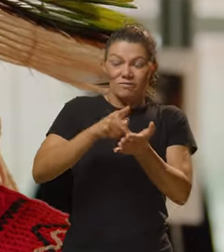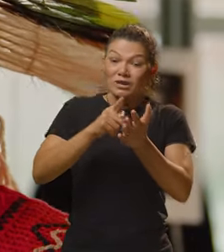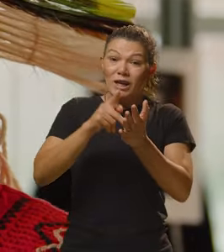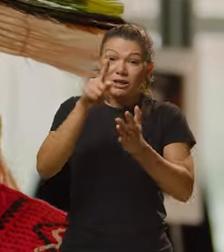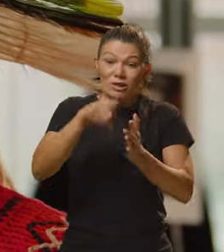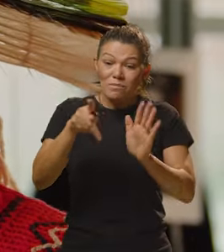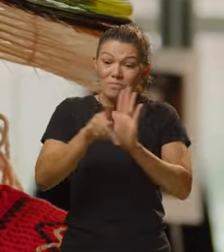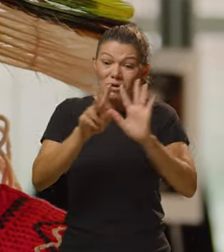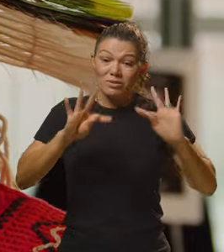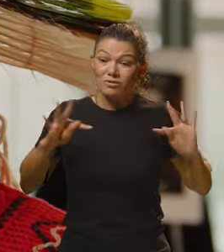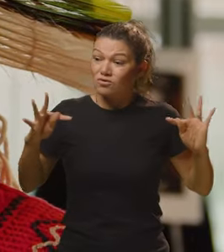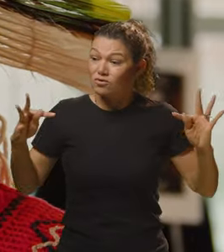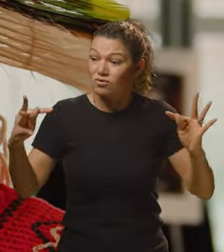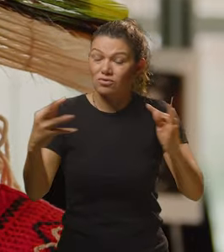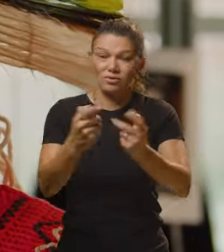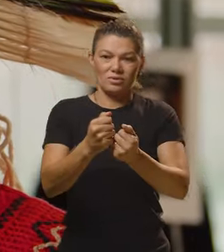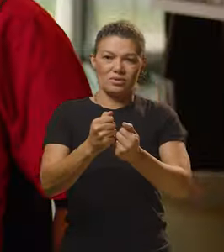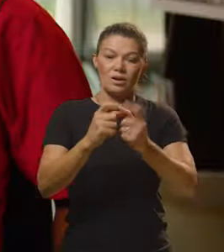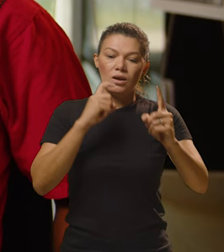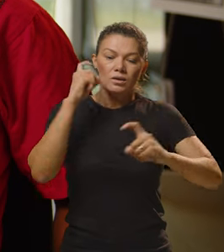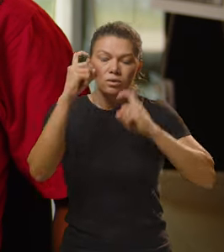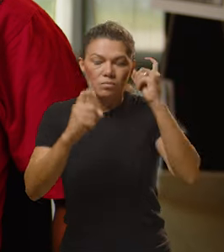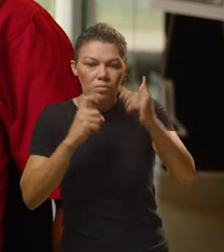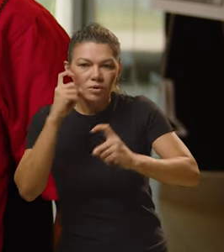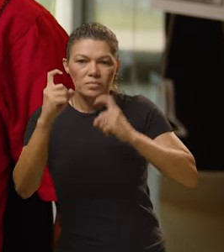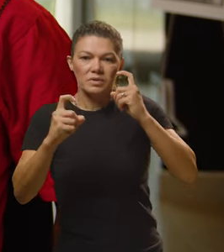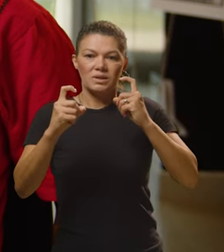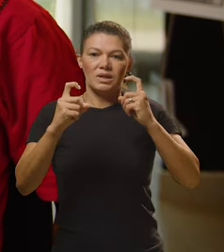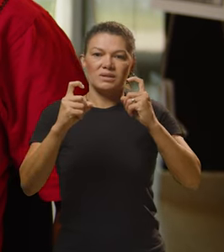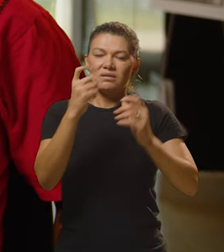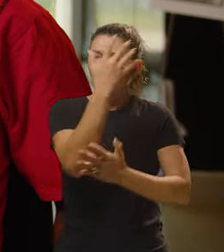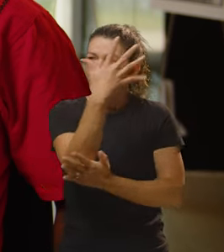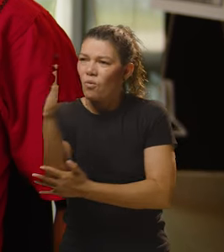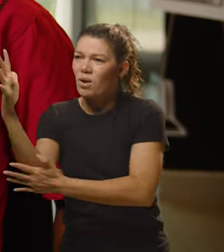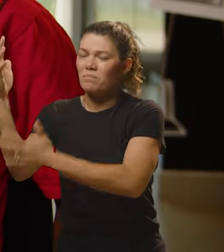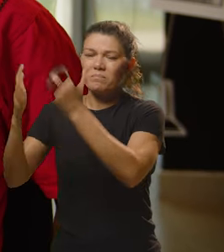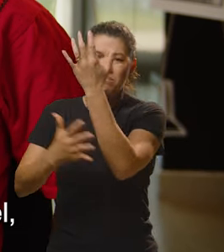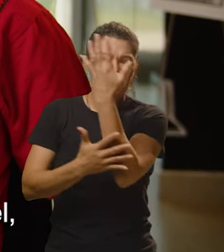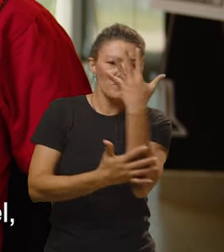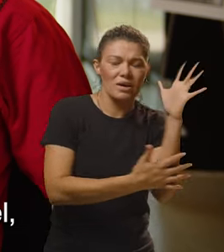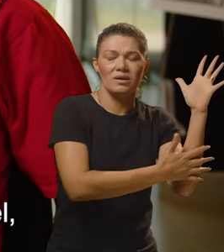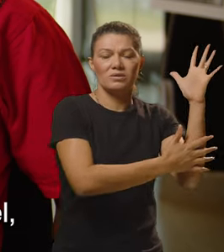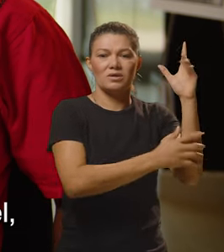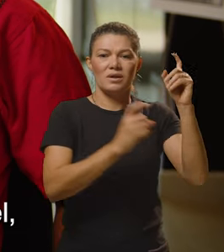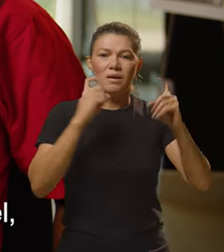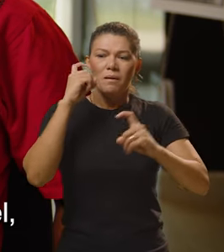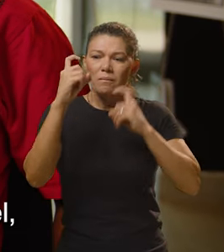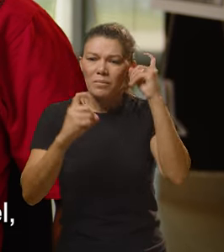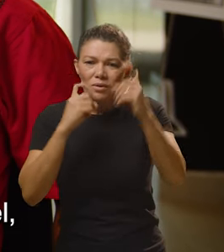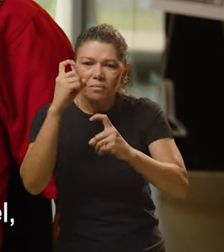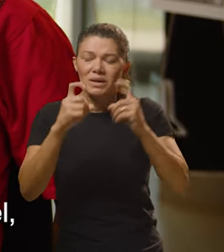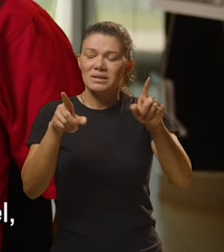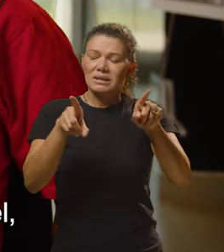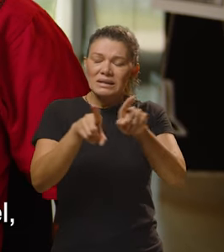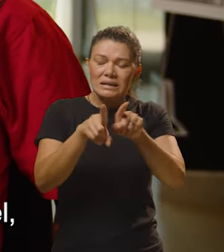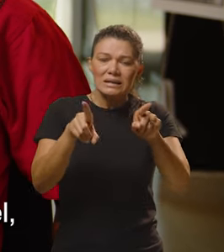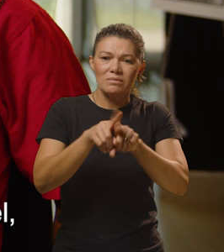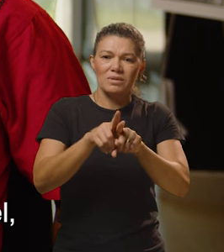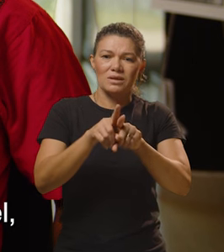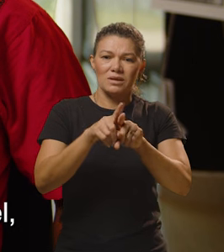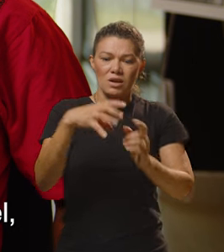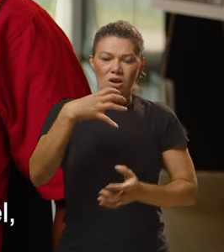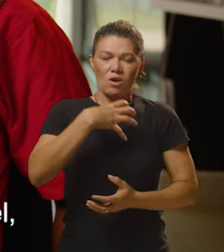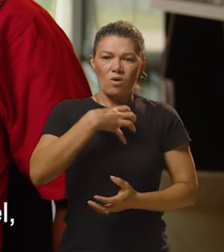ao mesmo tempo de todos. Preocupar-se com a questão ambiental, preocupar-se com as